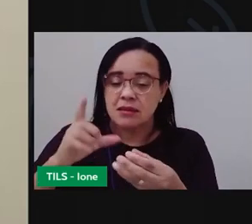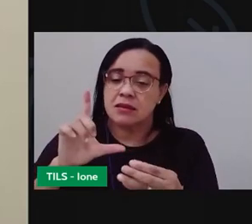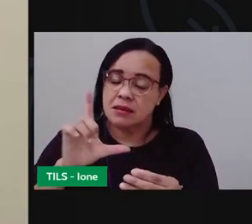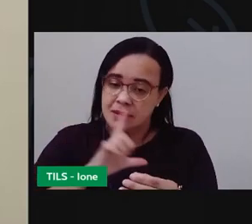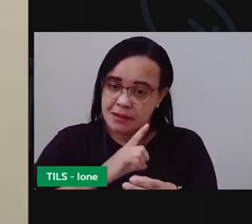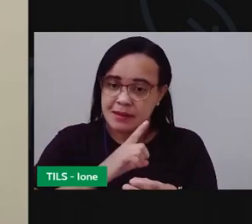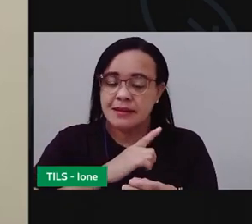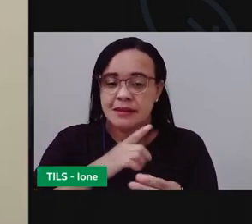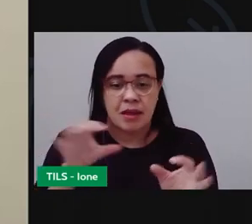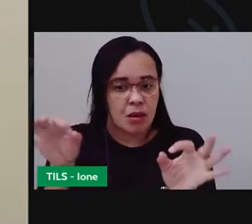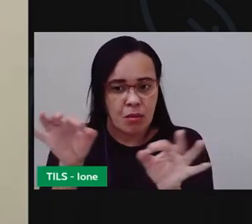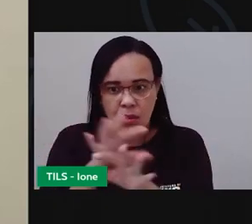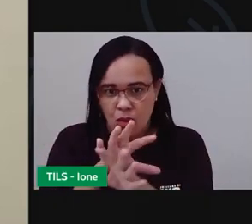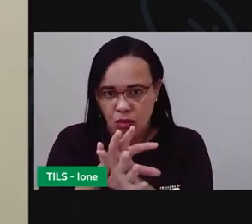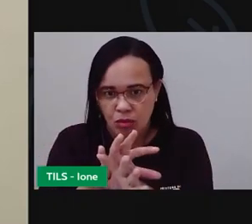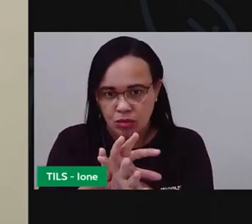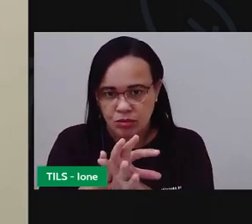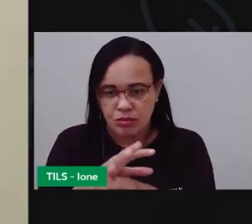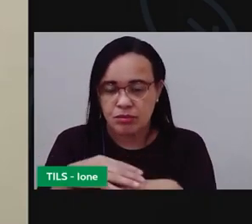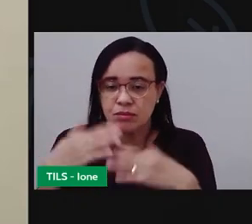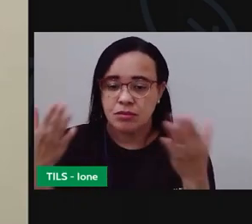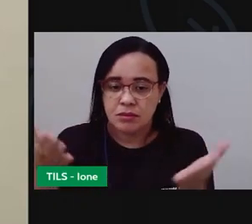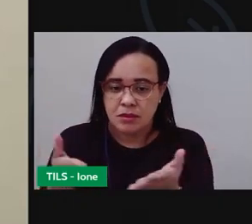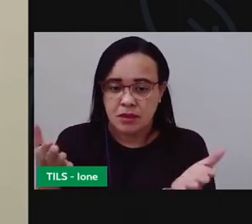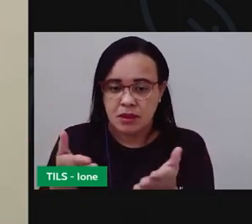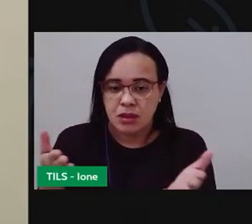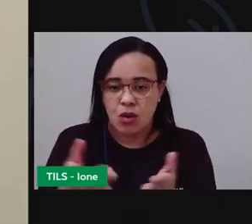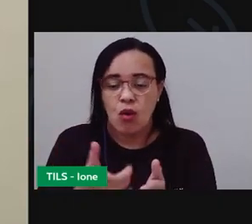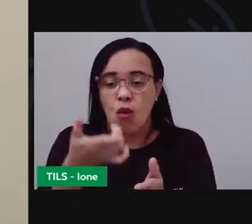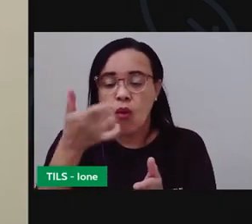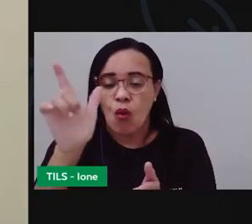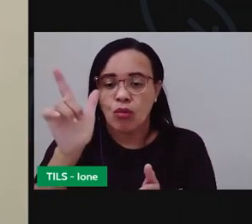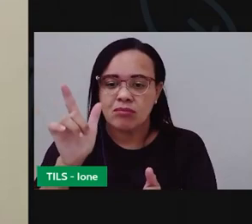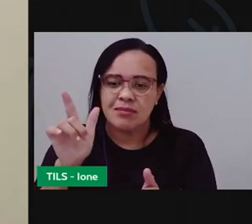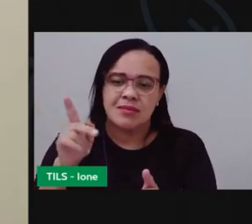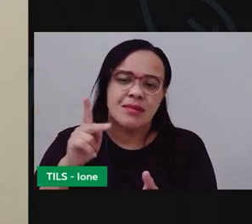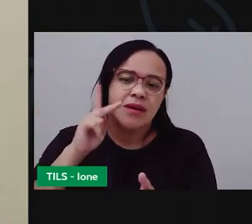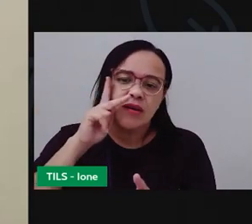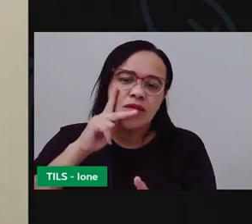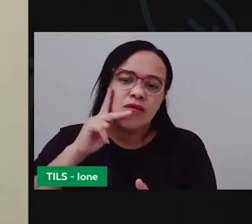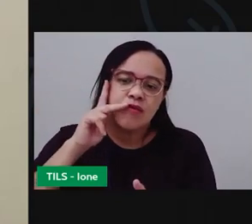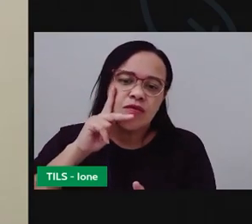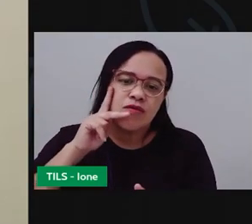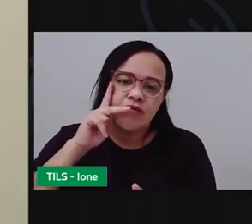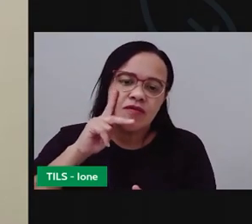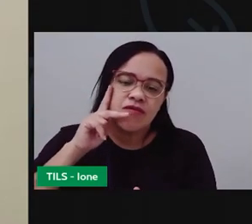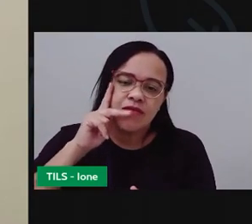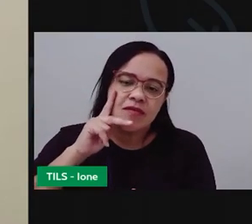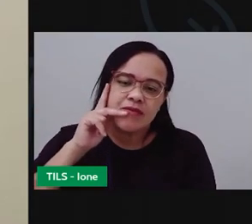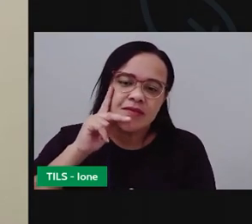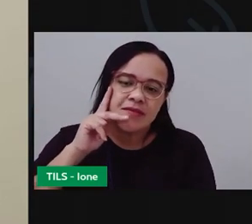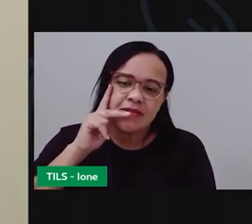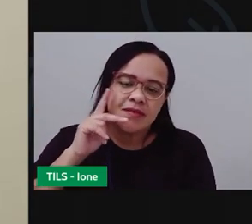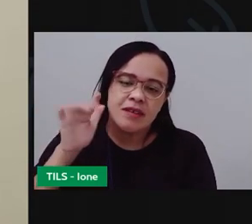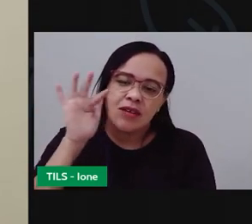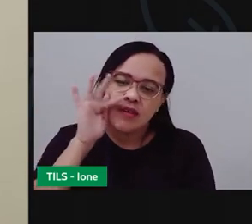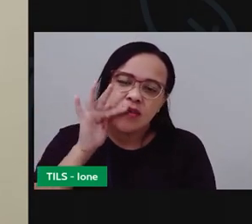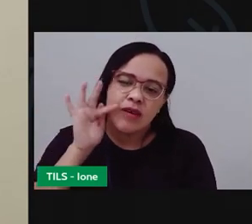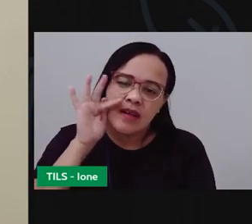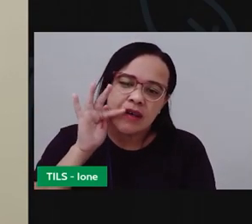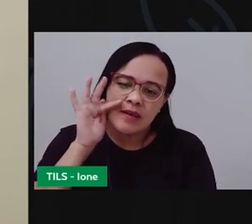pronto agora eu vou colocar uma outra camada com casca de legumes